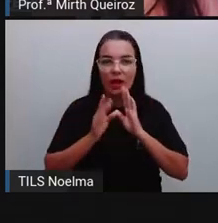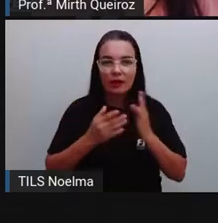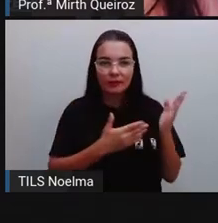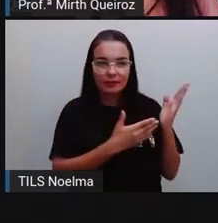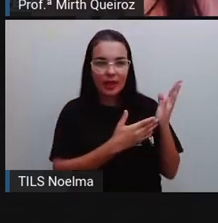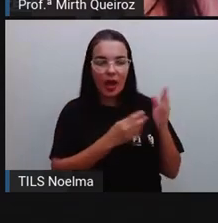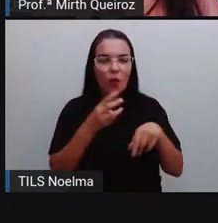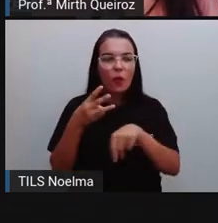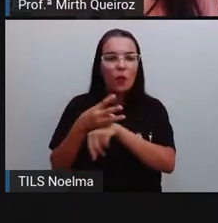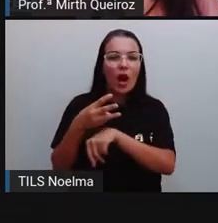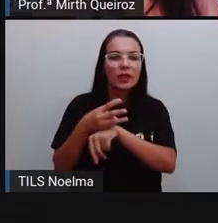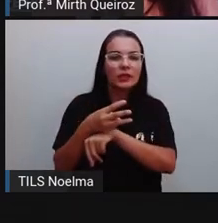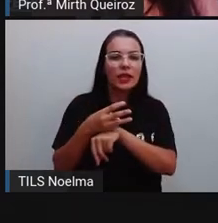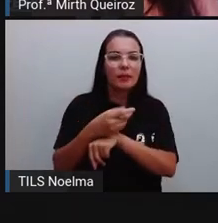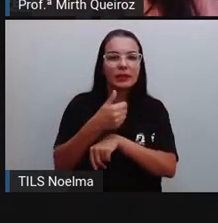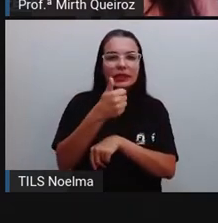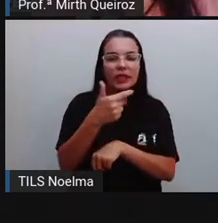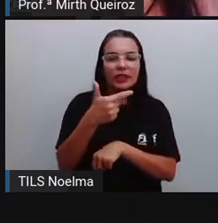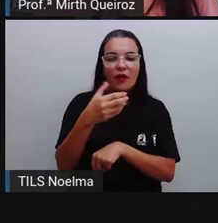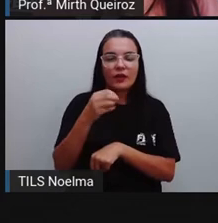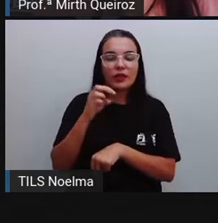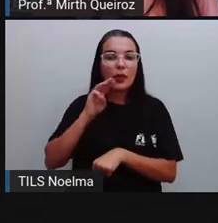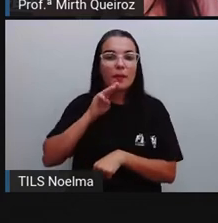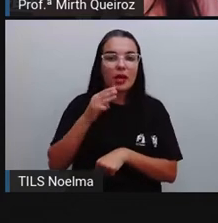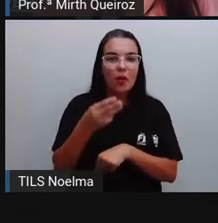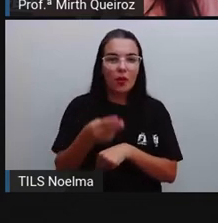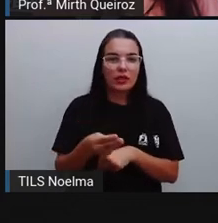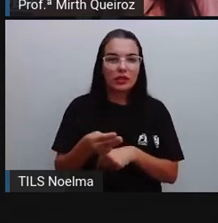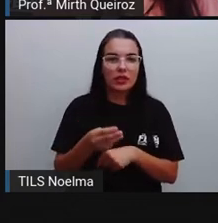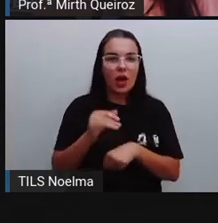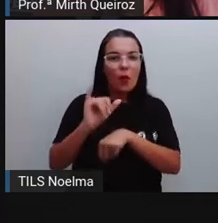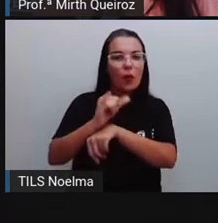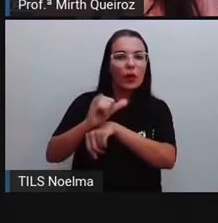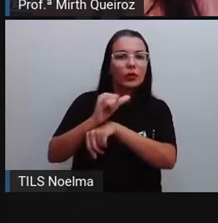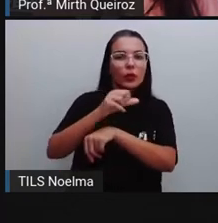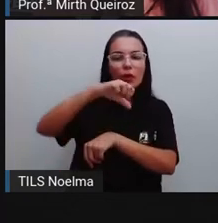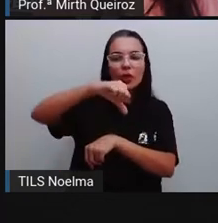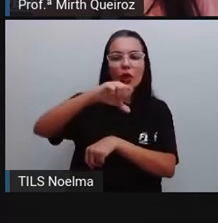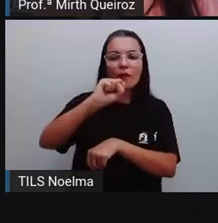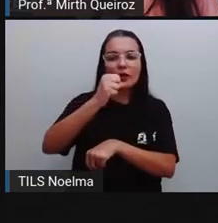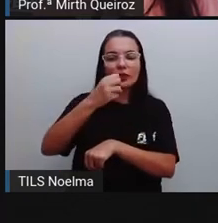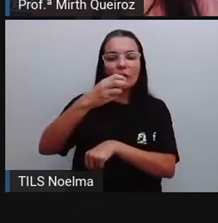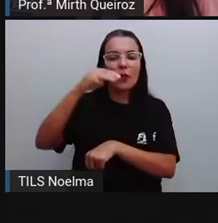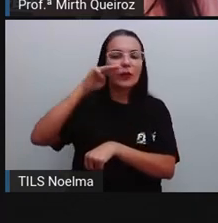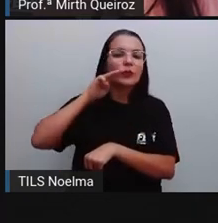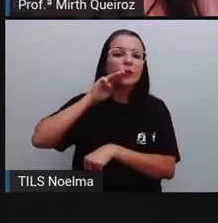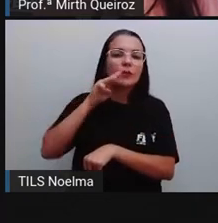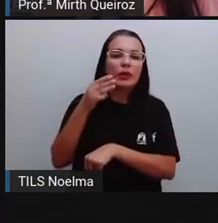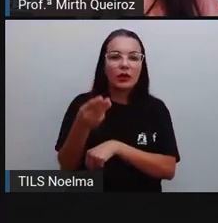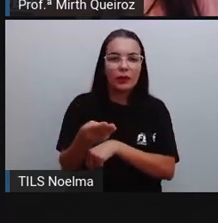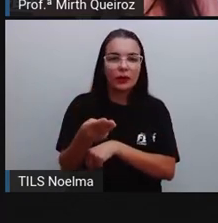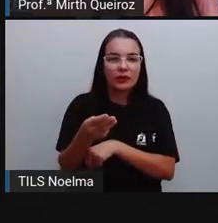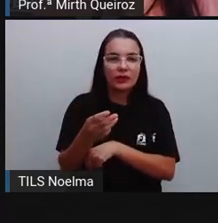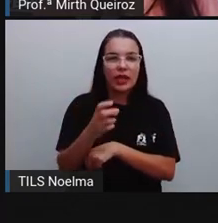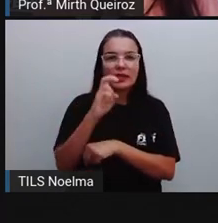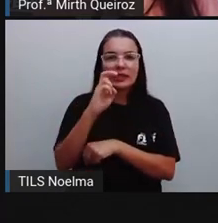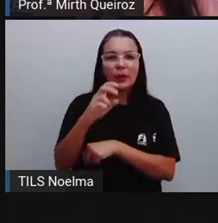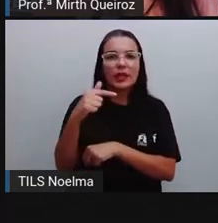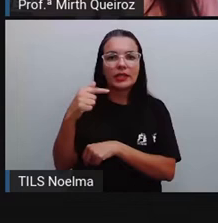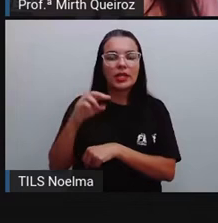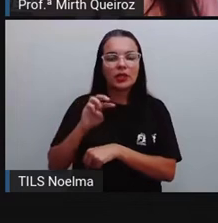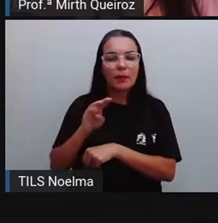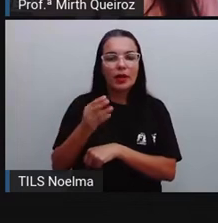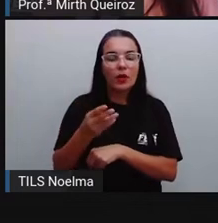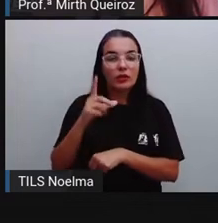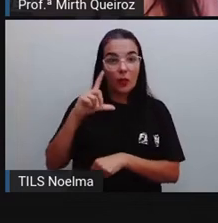WhatsApp, 120 milhões. O YouTube, 98 milhões. 57 milhões